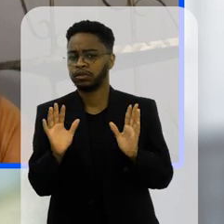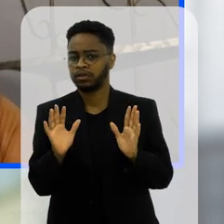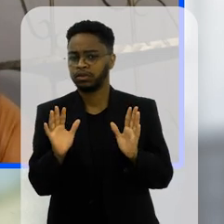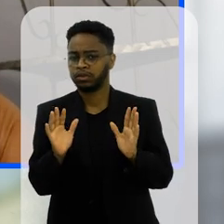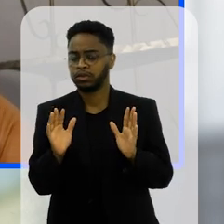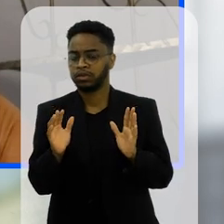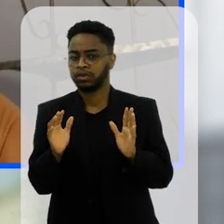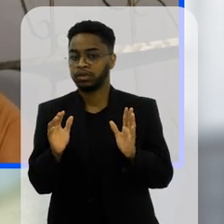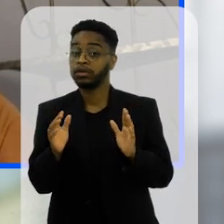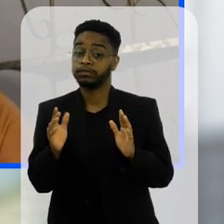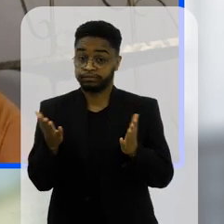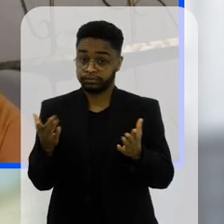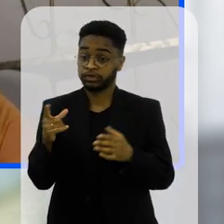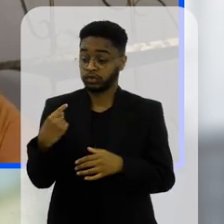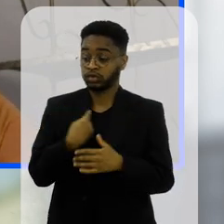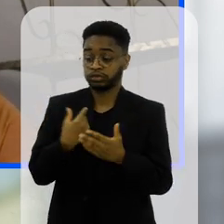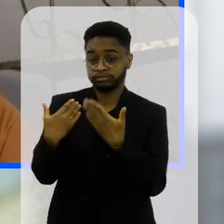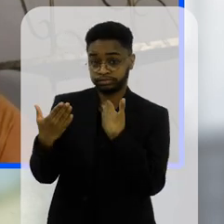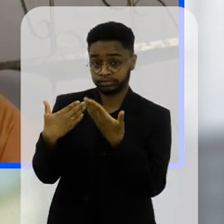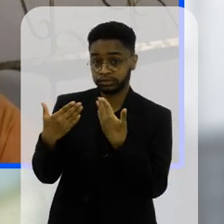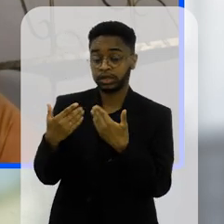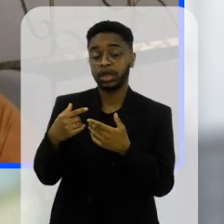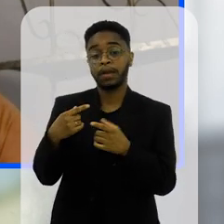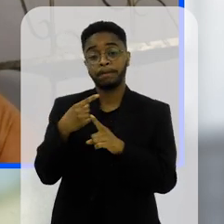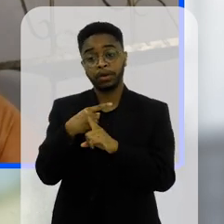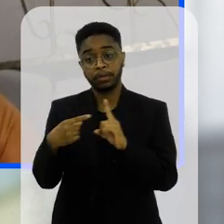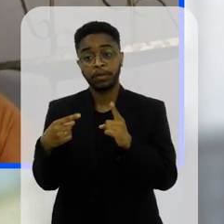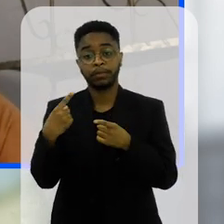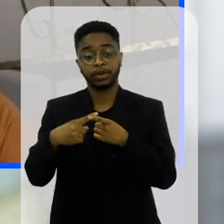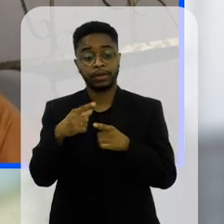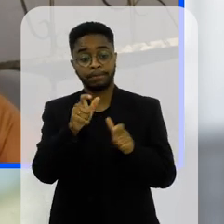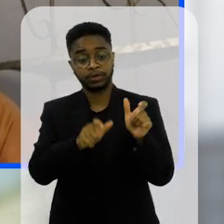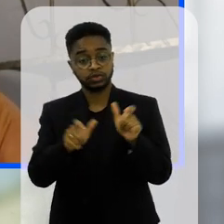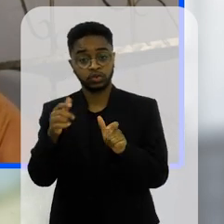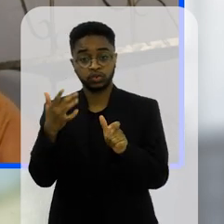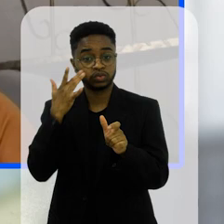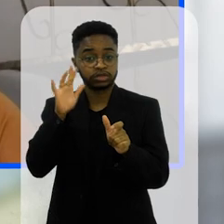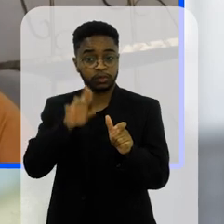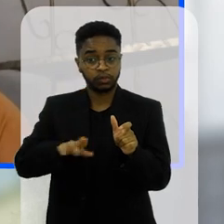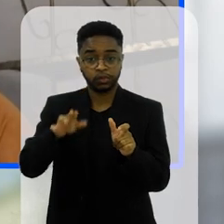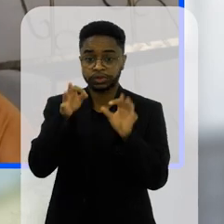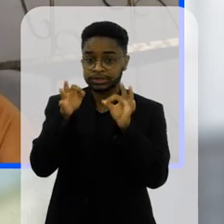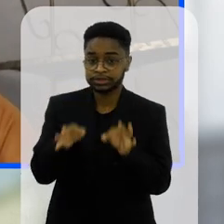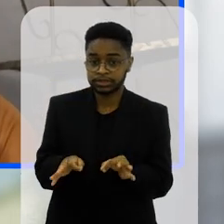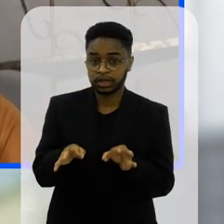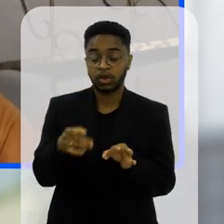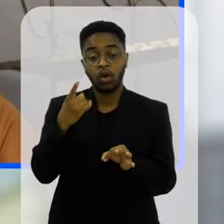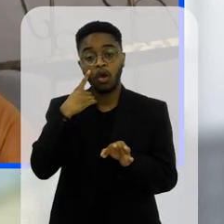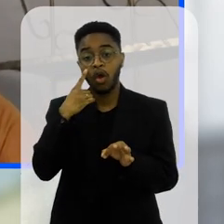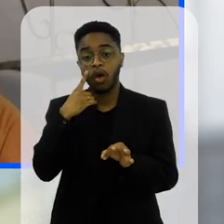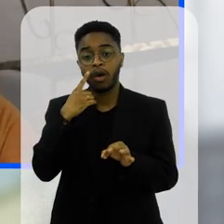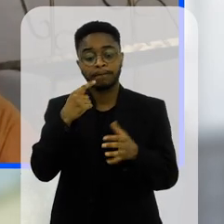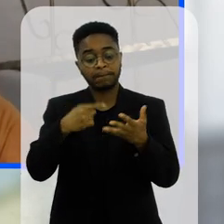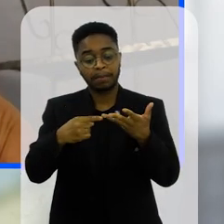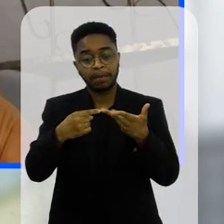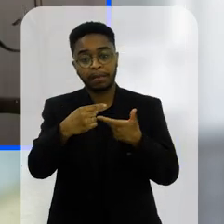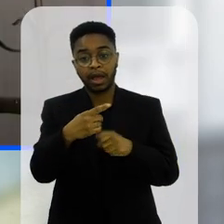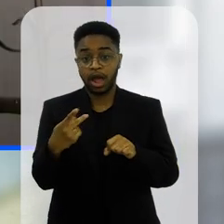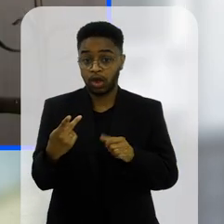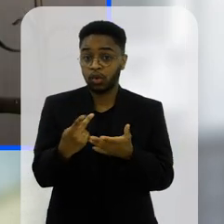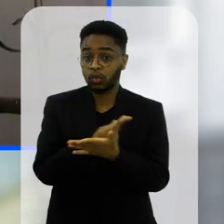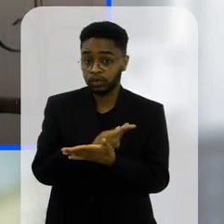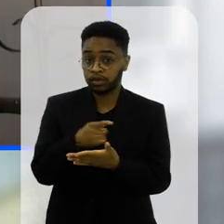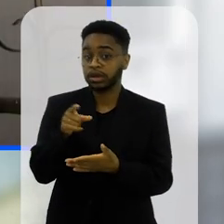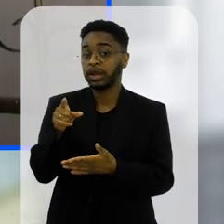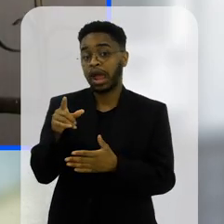aí a gente vamos lá vamos conversar sobre proibiu porque algumas pessoas não sabem fazer uso correto olha o que acontecia você